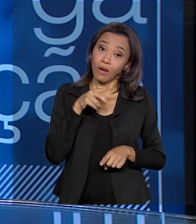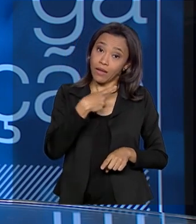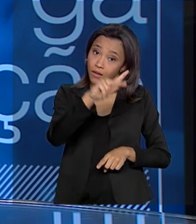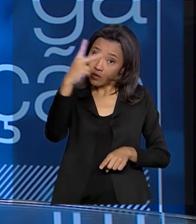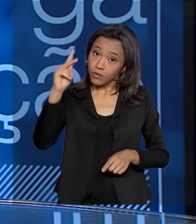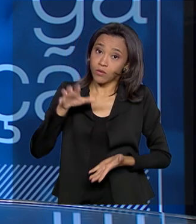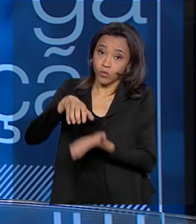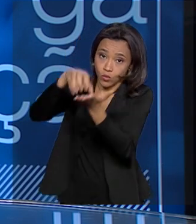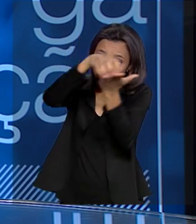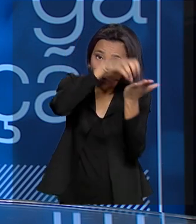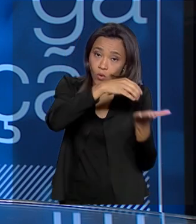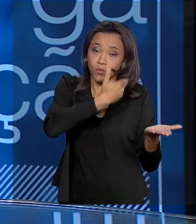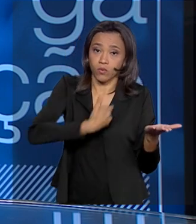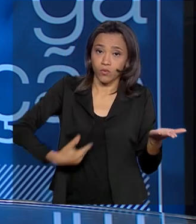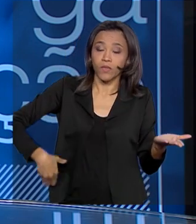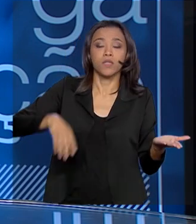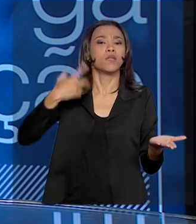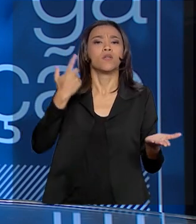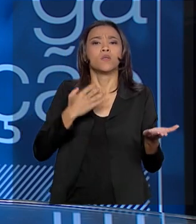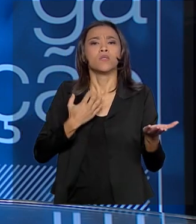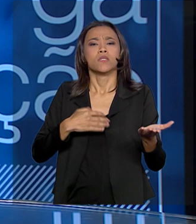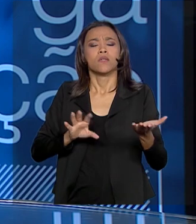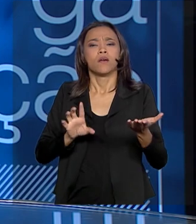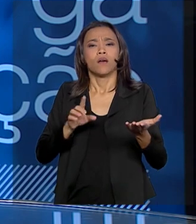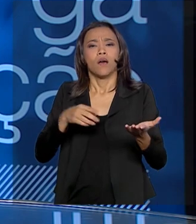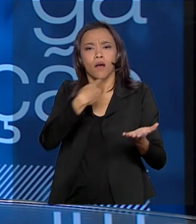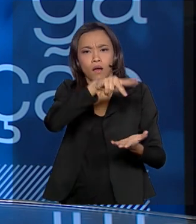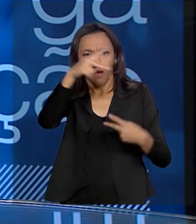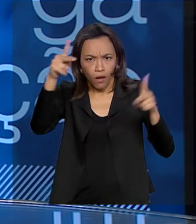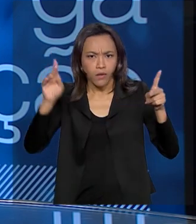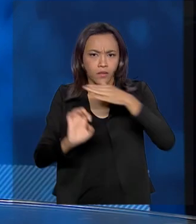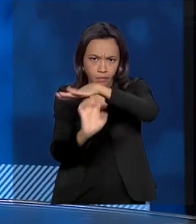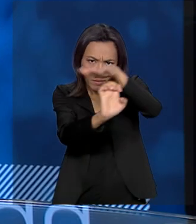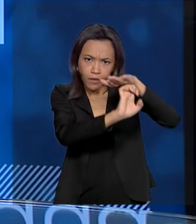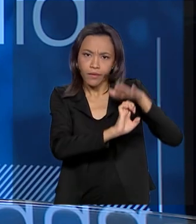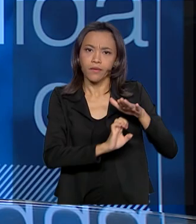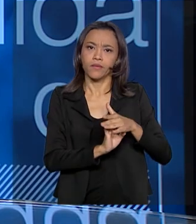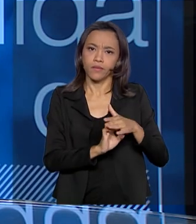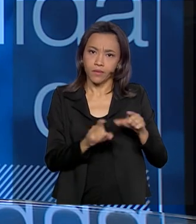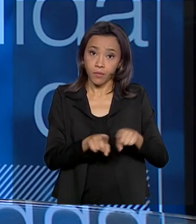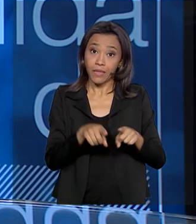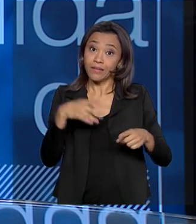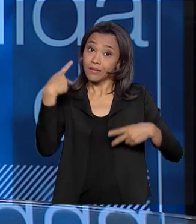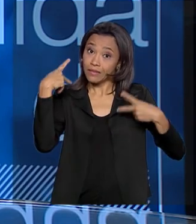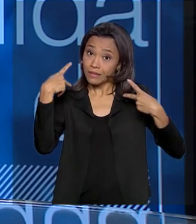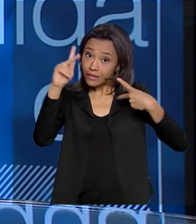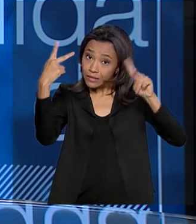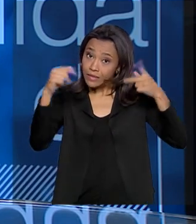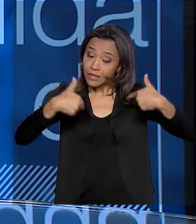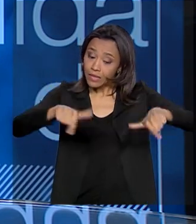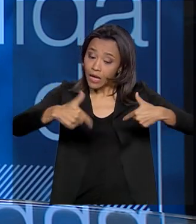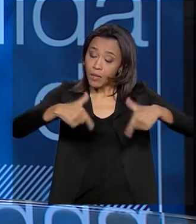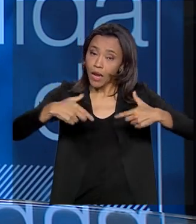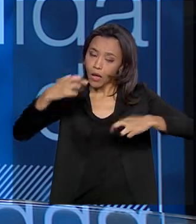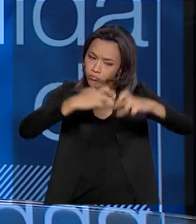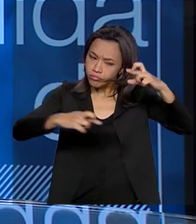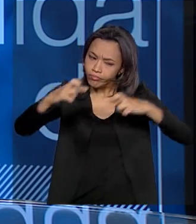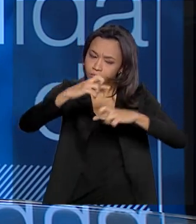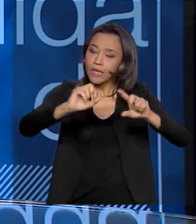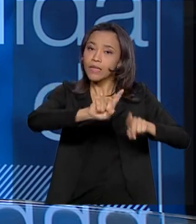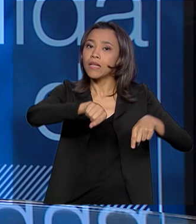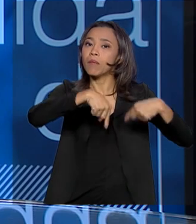Agência Nacional de Águas trabalhar com o monitoramento. Depois, água vai ser